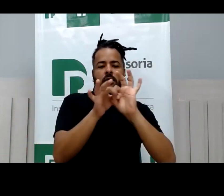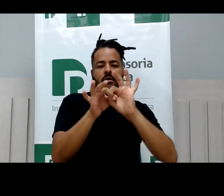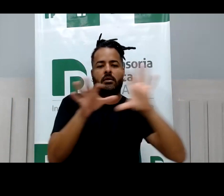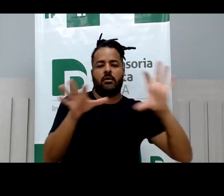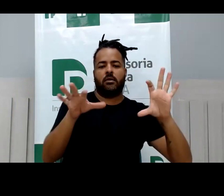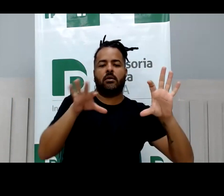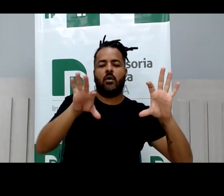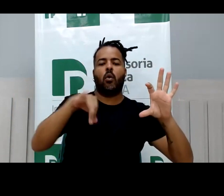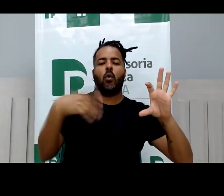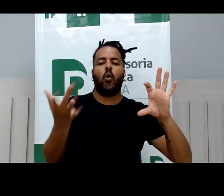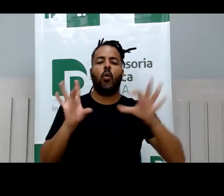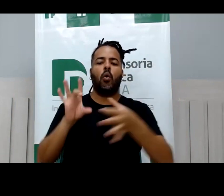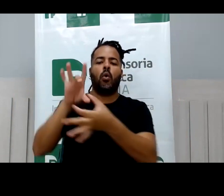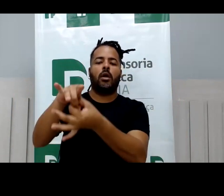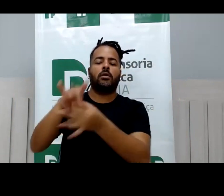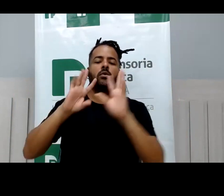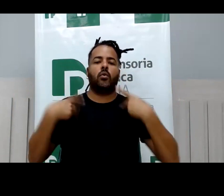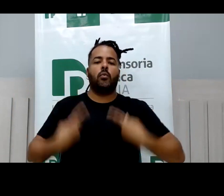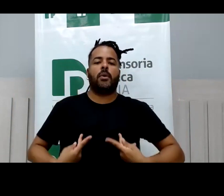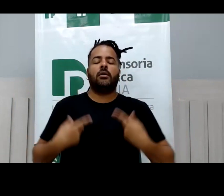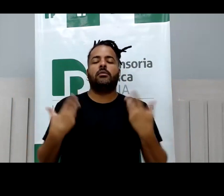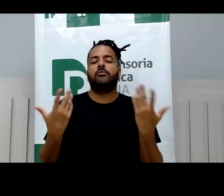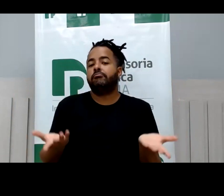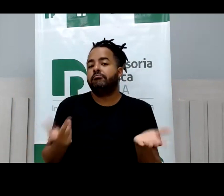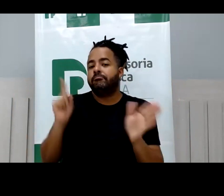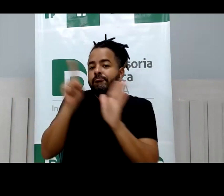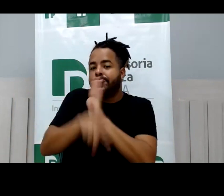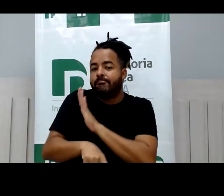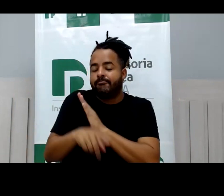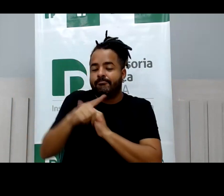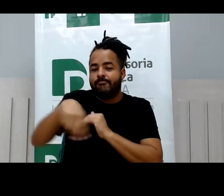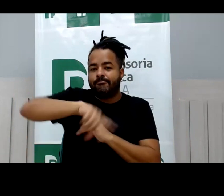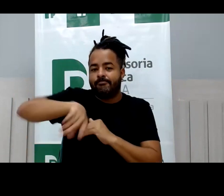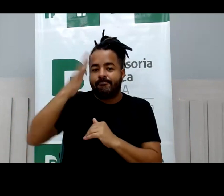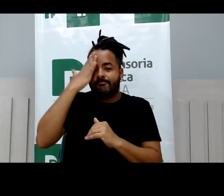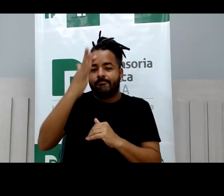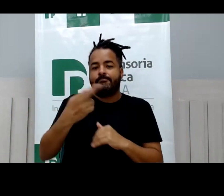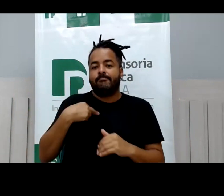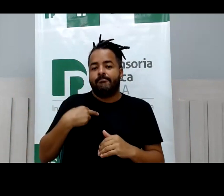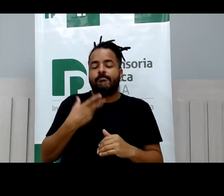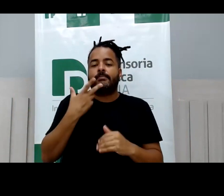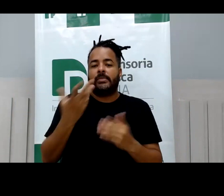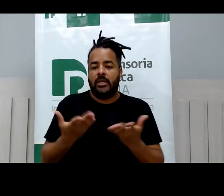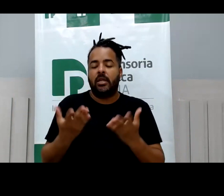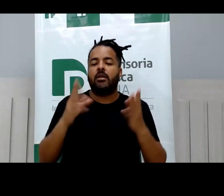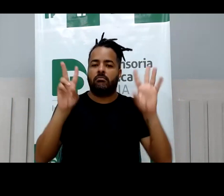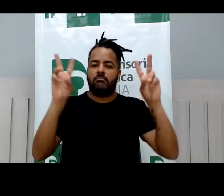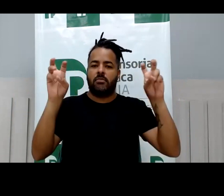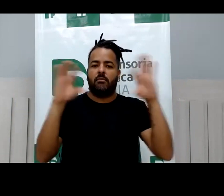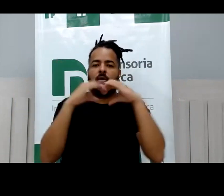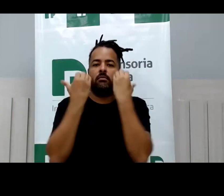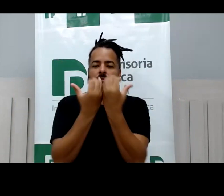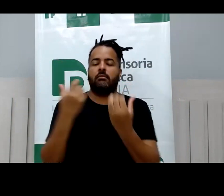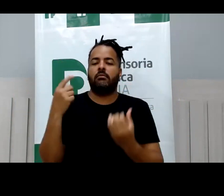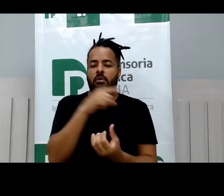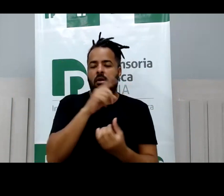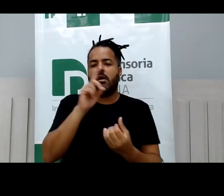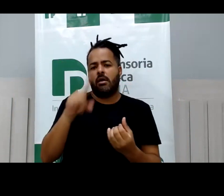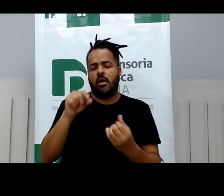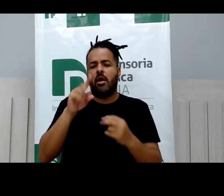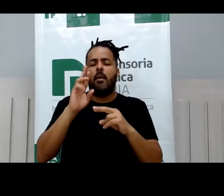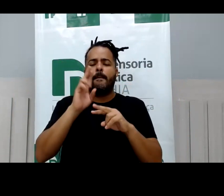Desconexões ou Conexões Humanas? É uma pergunta que se insinua e que tem a ver com o nosso tema. Inclusive o Cherity é